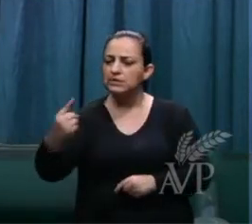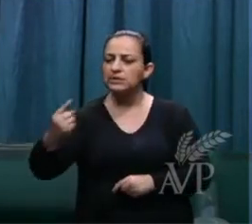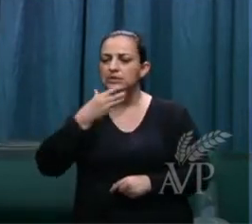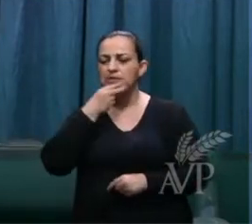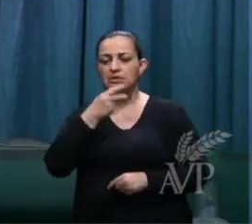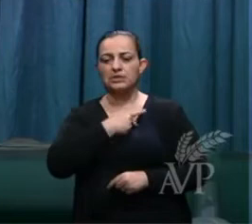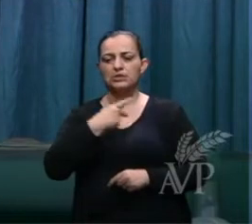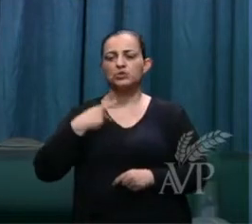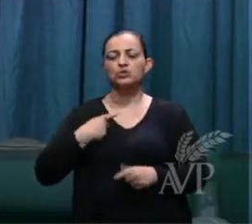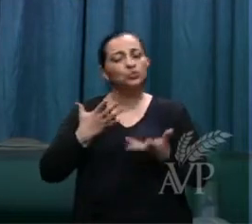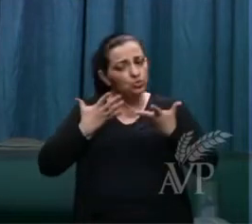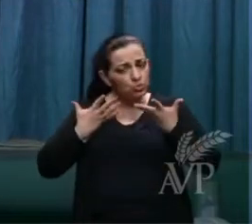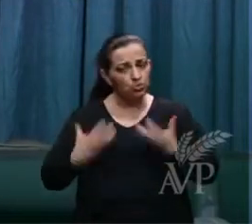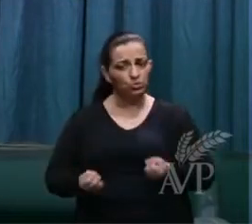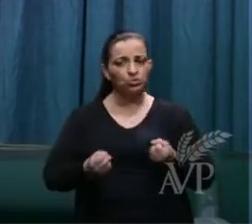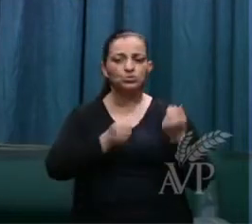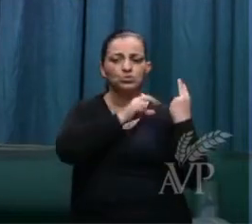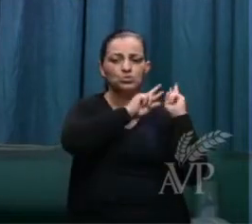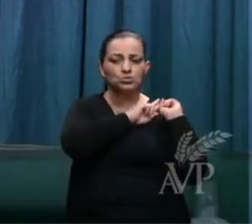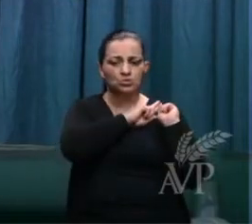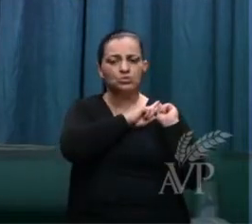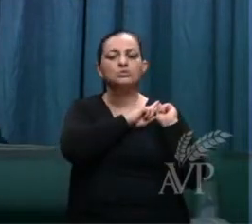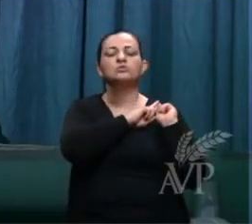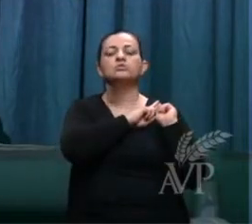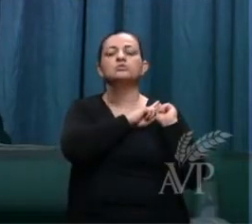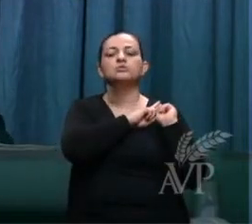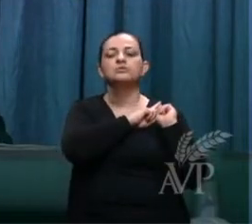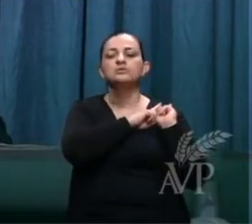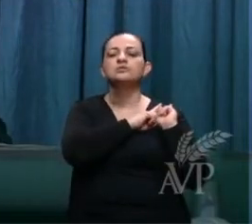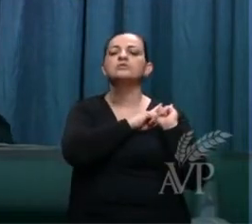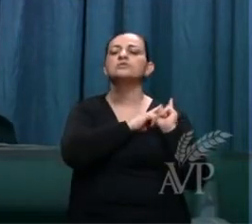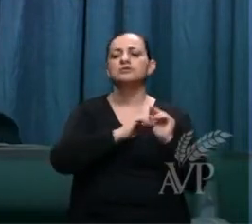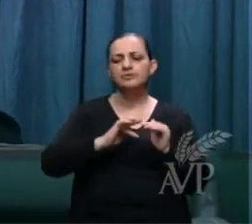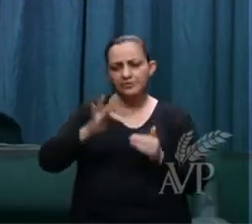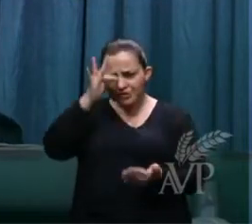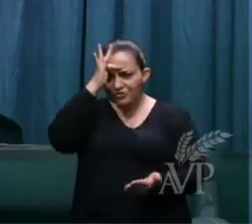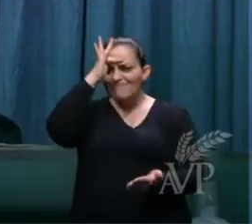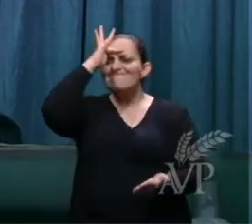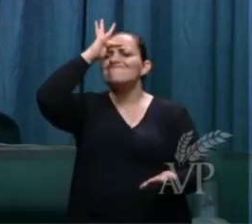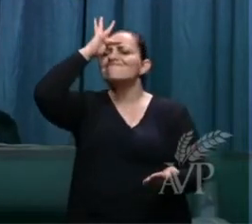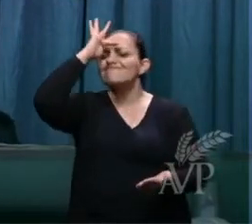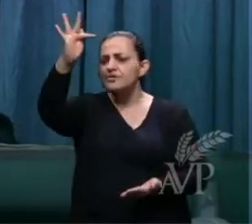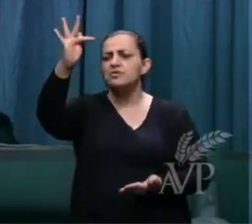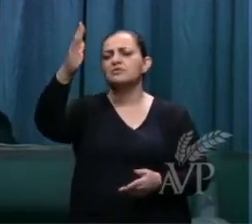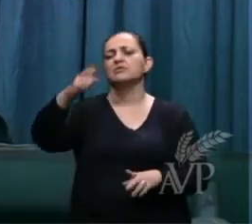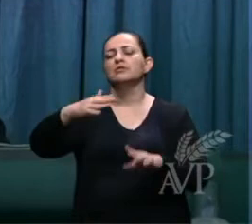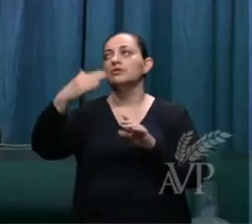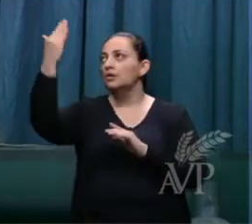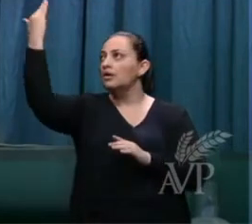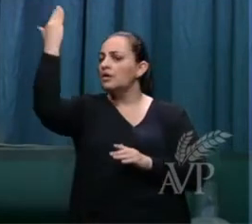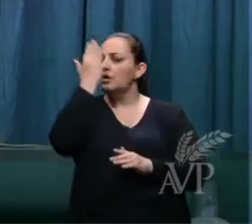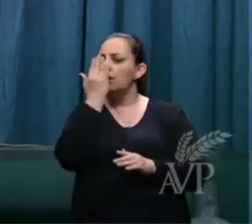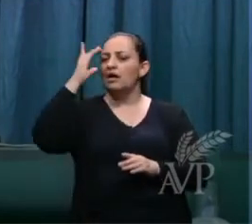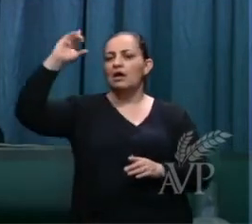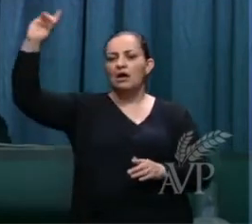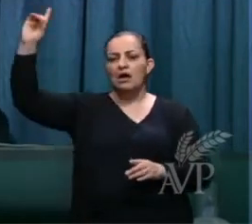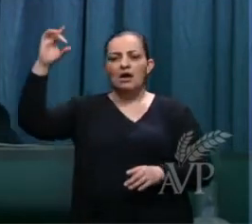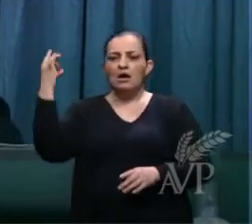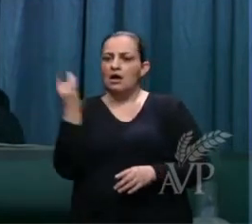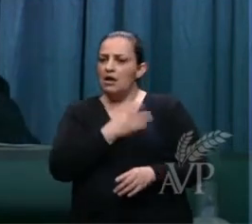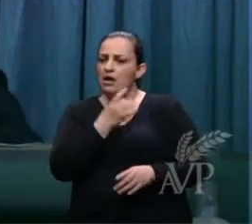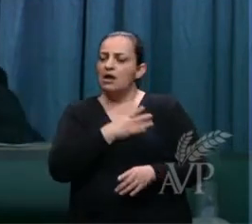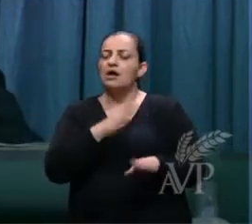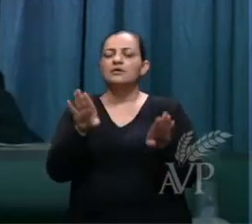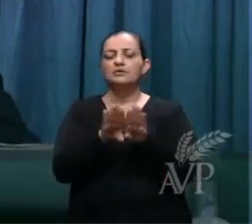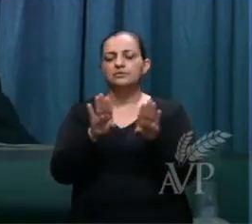assumir uma responsabilidade de fidelidade perante Deus de temor e para